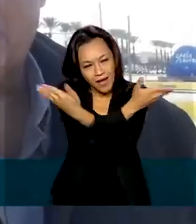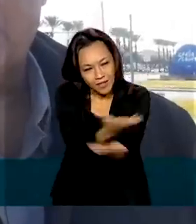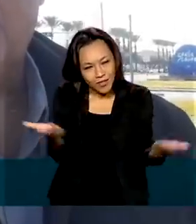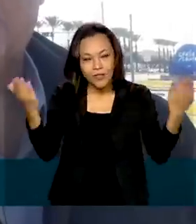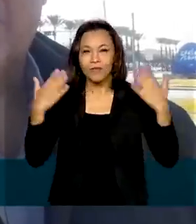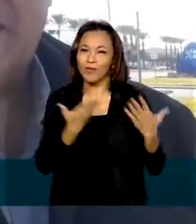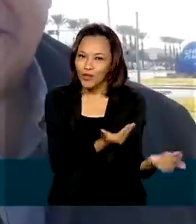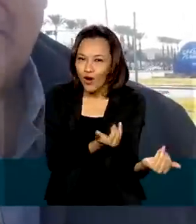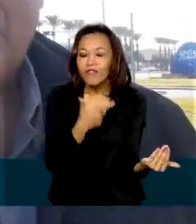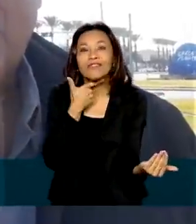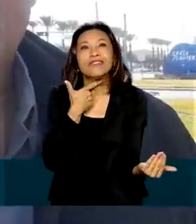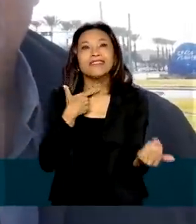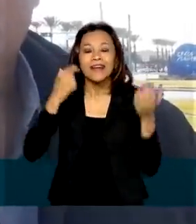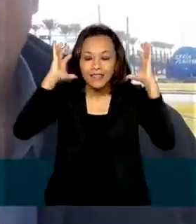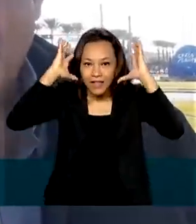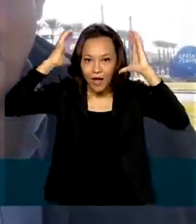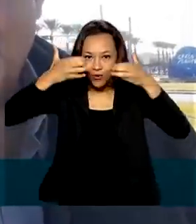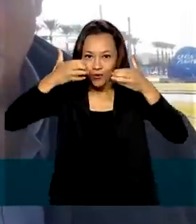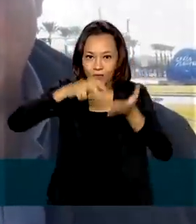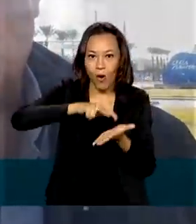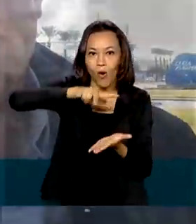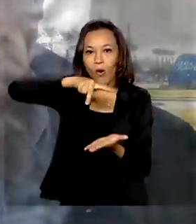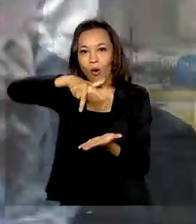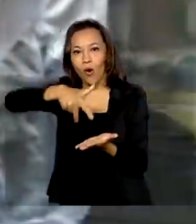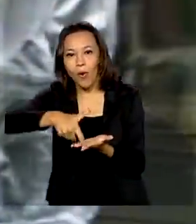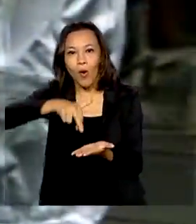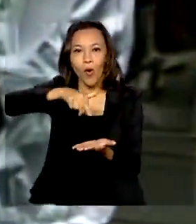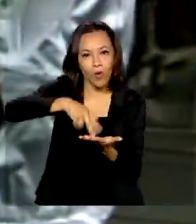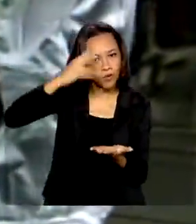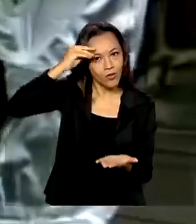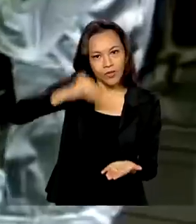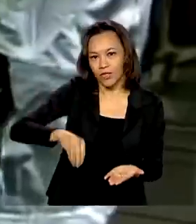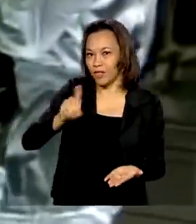querendo ser astronautas aí. Nunca desistam do seu sonho.